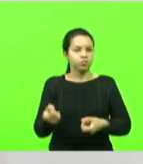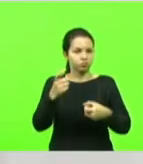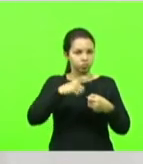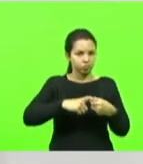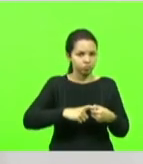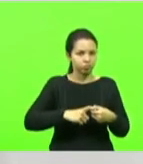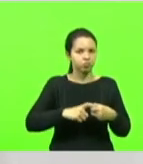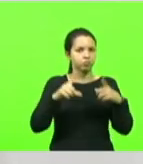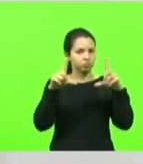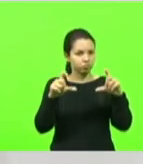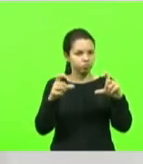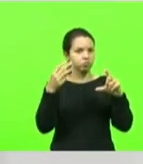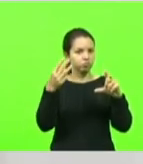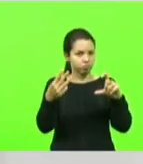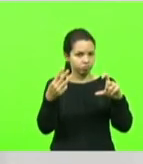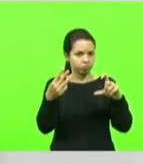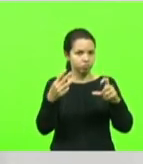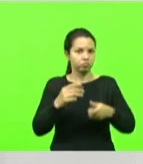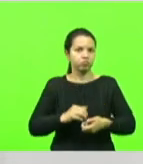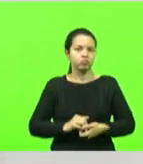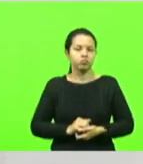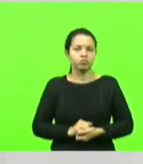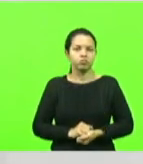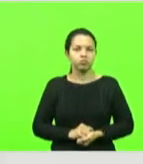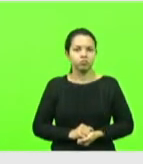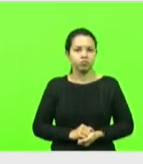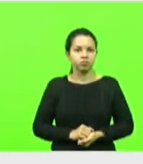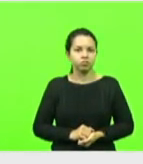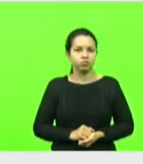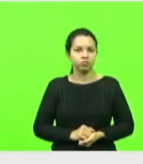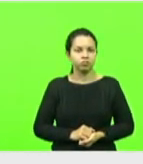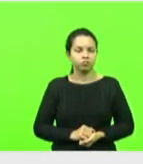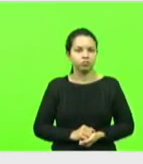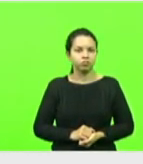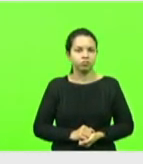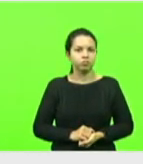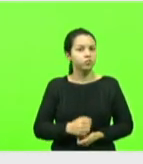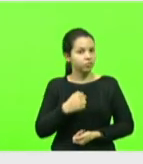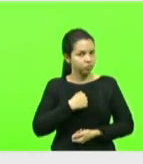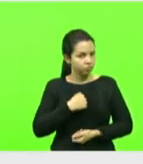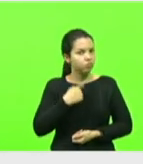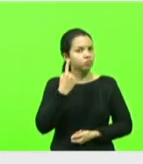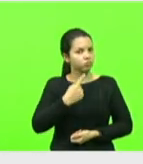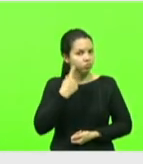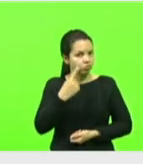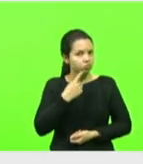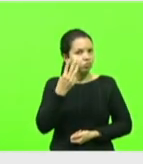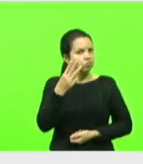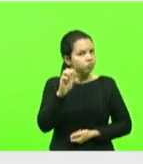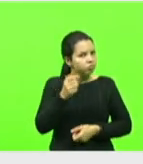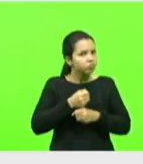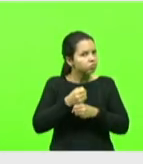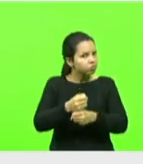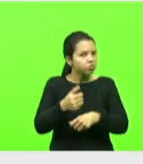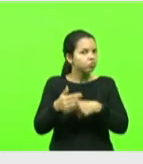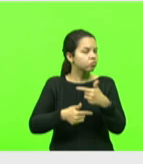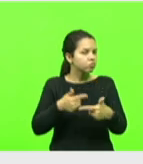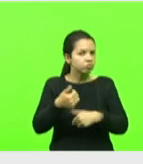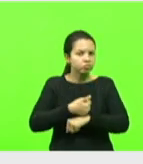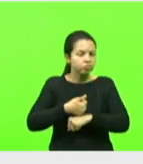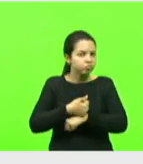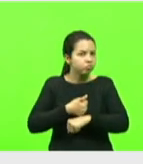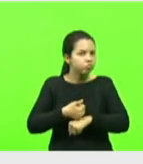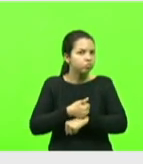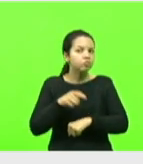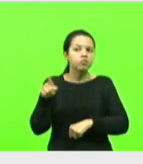imagem 3, por favor. Gente, eu sou advogado de 30 anos de profissão. Quem eles